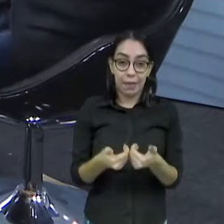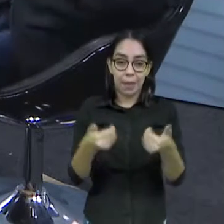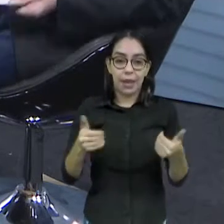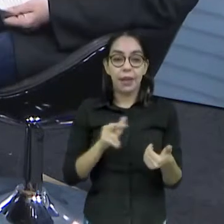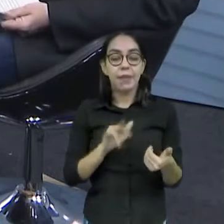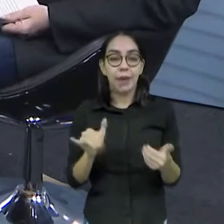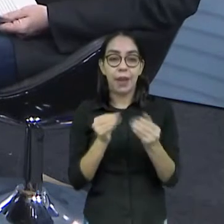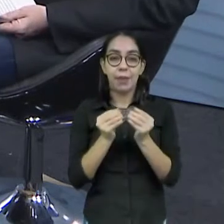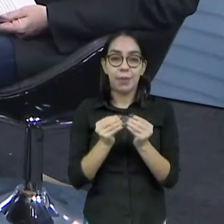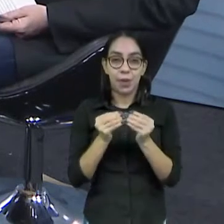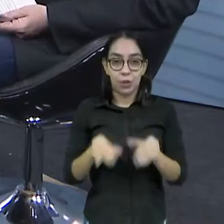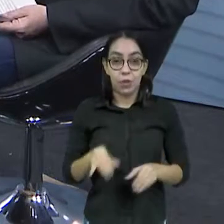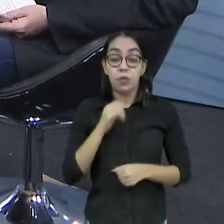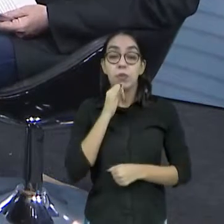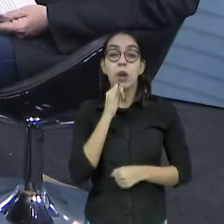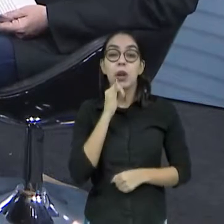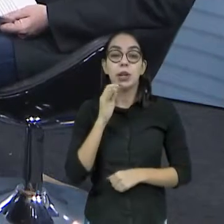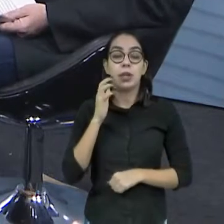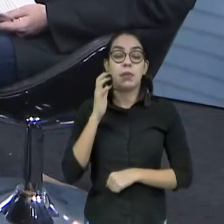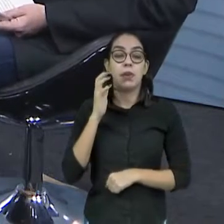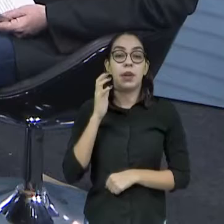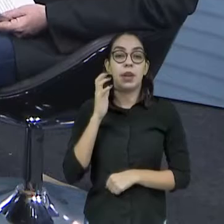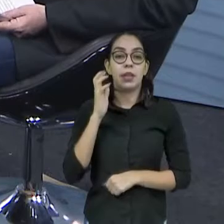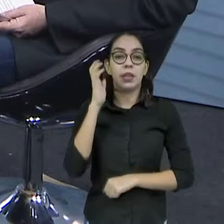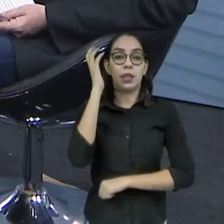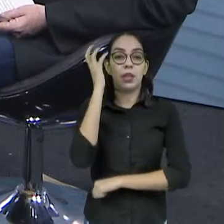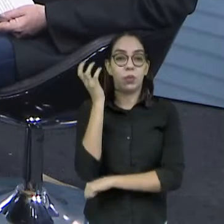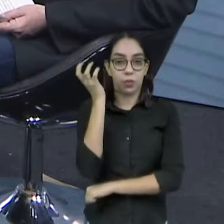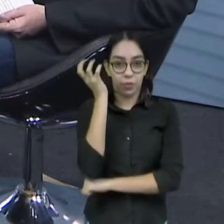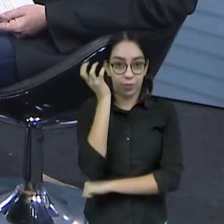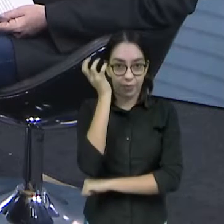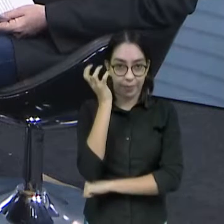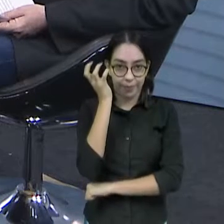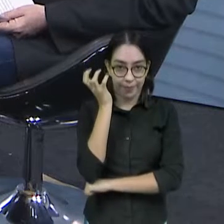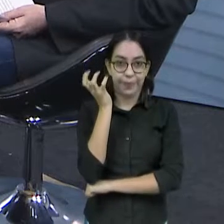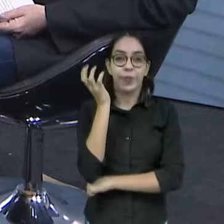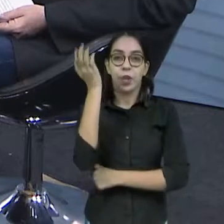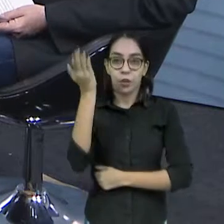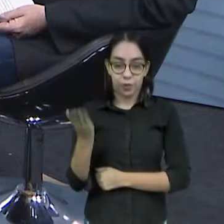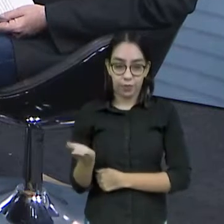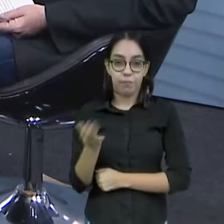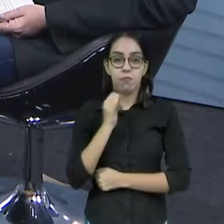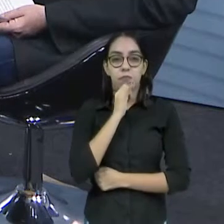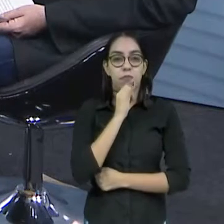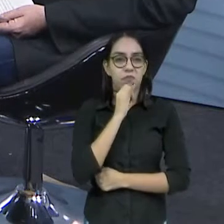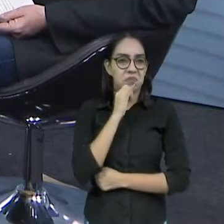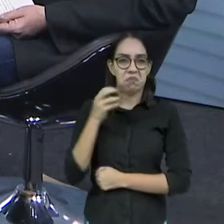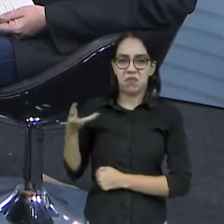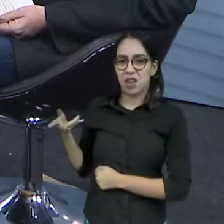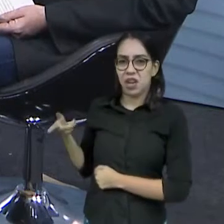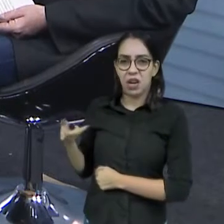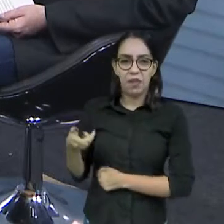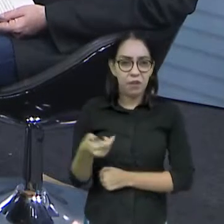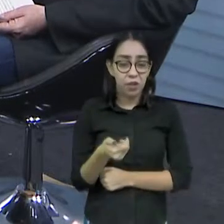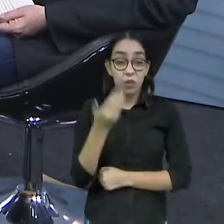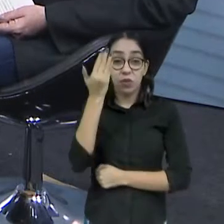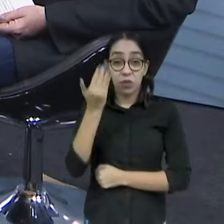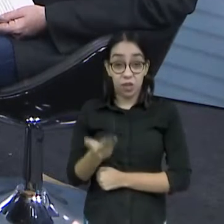de sucesso aqui, em Crateuso, espetacular. Foi relatado aqui. Lá, o catador, ele tem uma